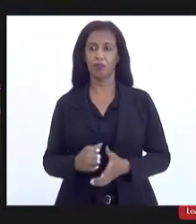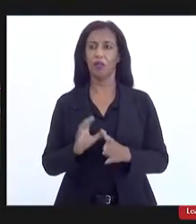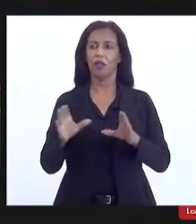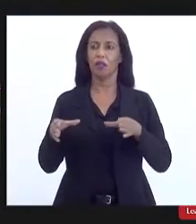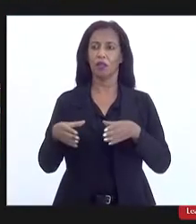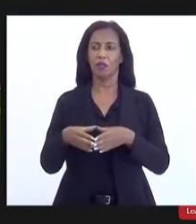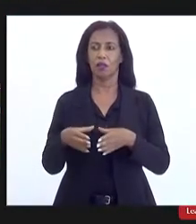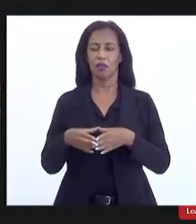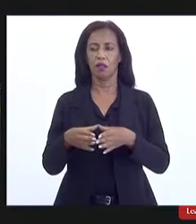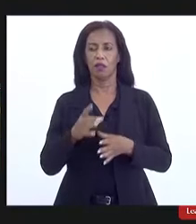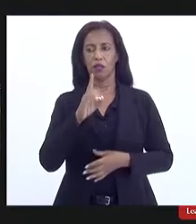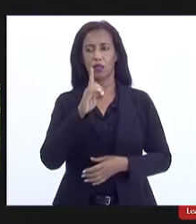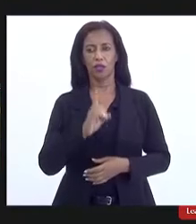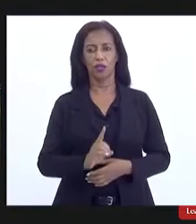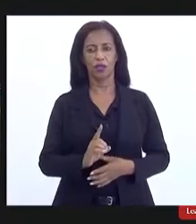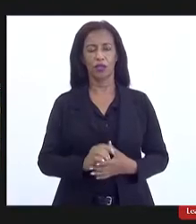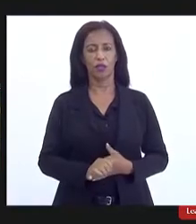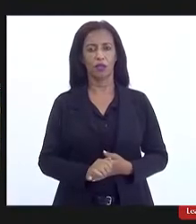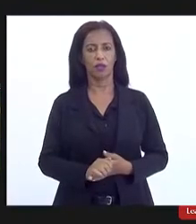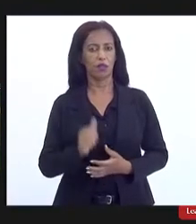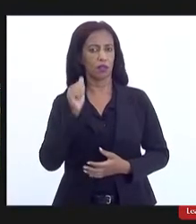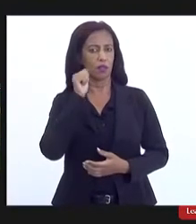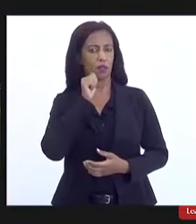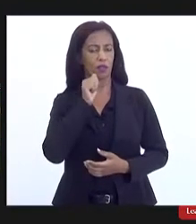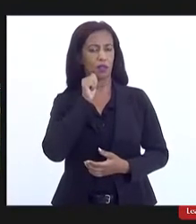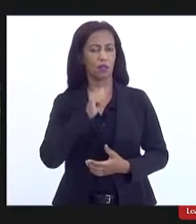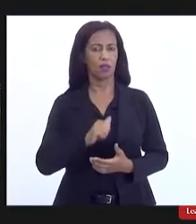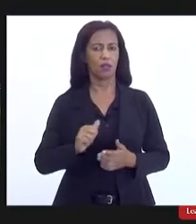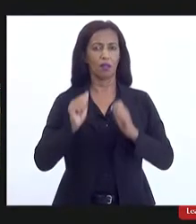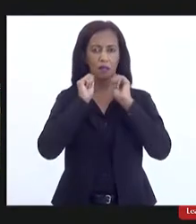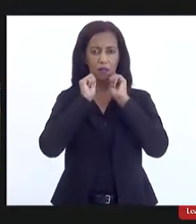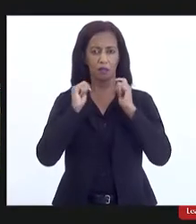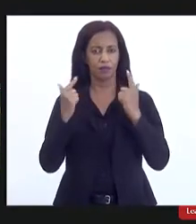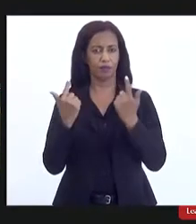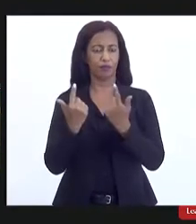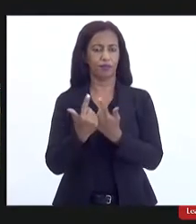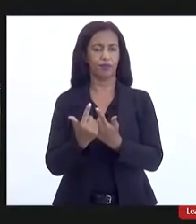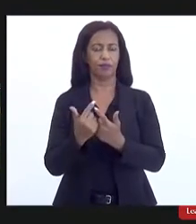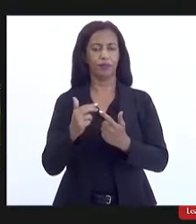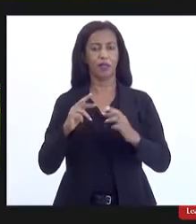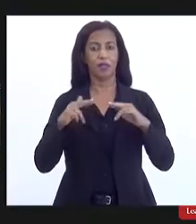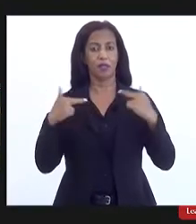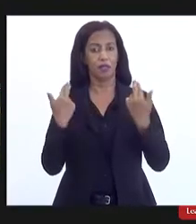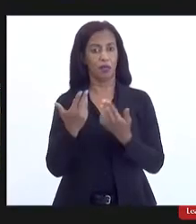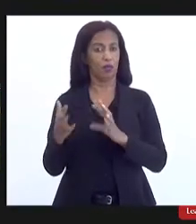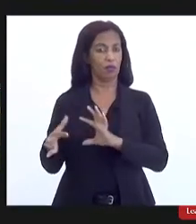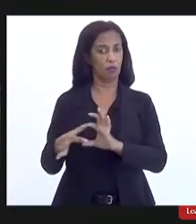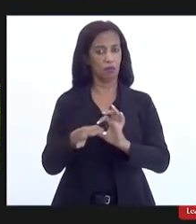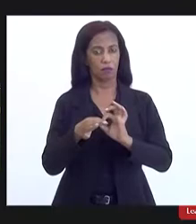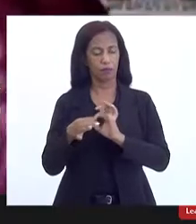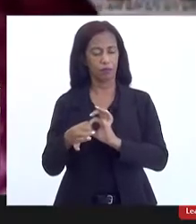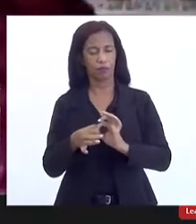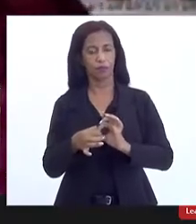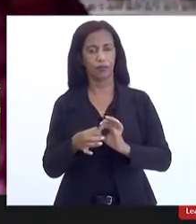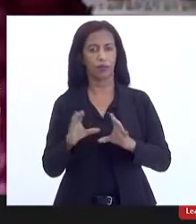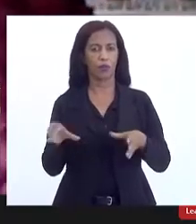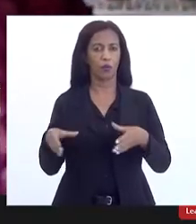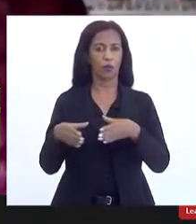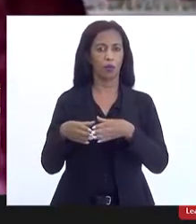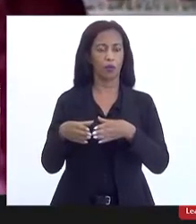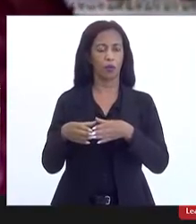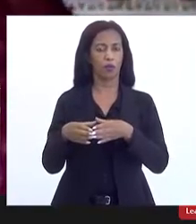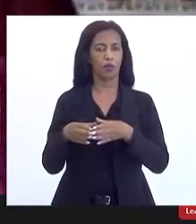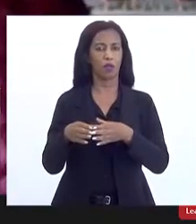Comissão de Defesa dos Direitos da Mulher da Assembleia Legislativa, essa audiência conjunta com a Comissão de